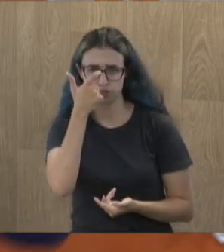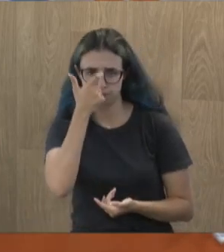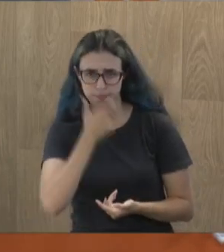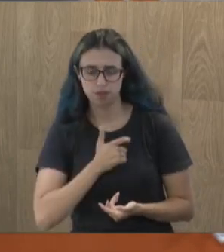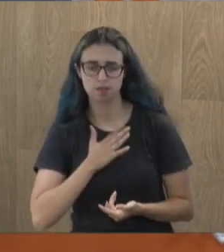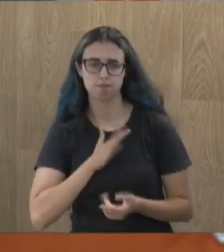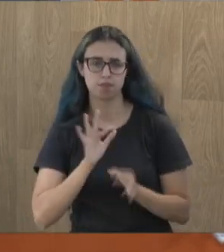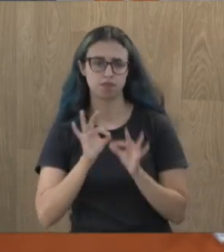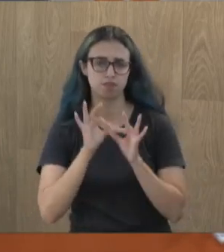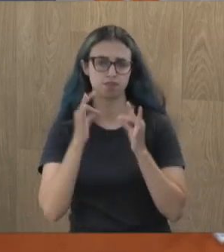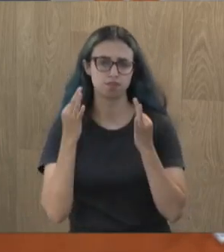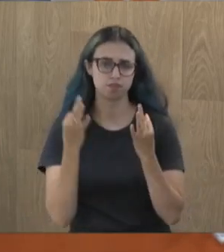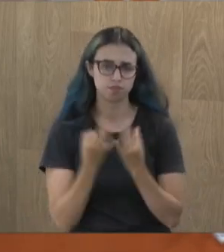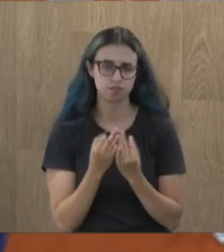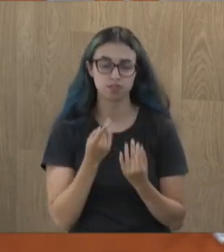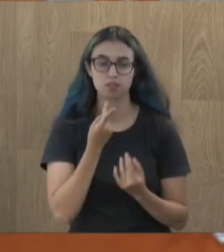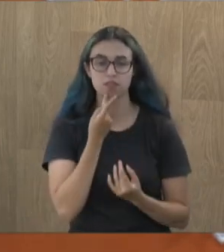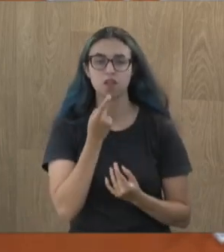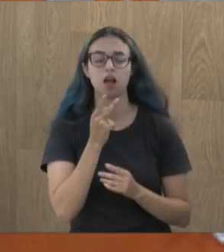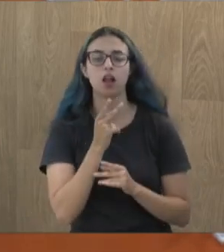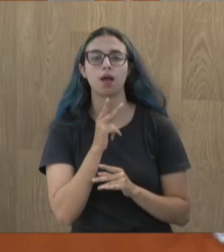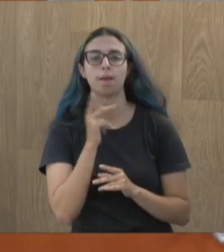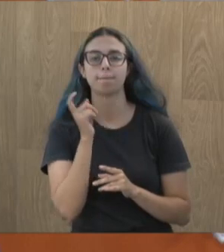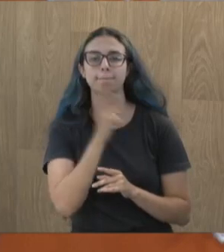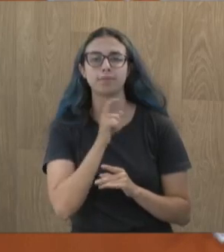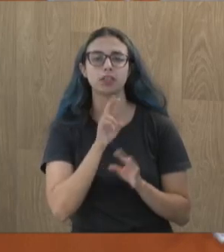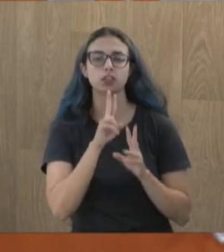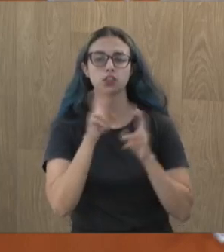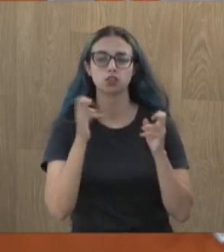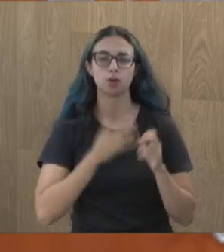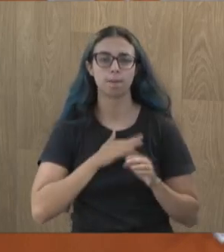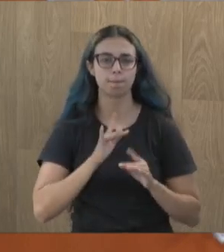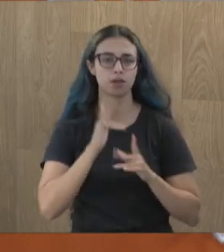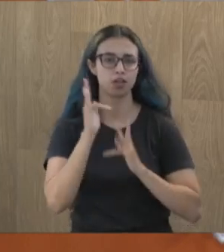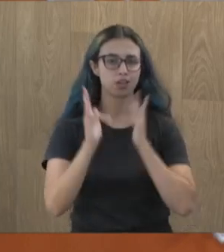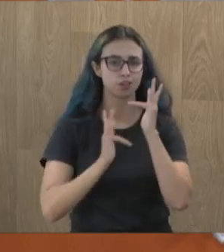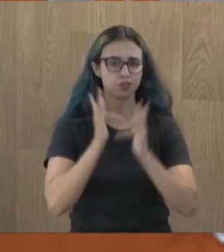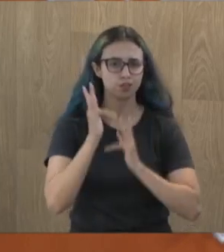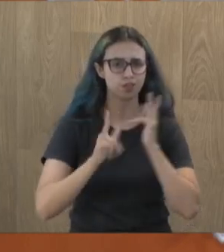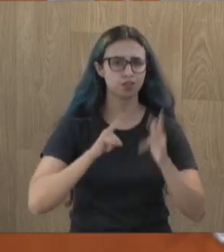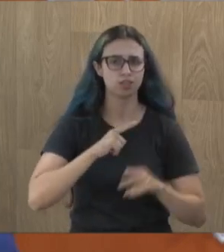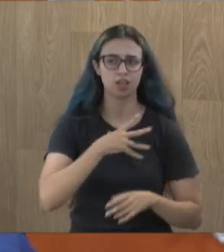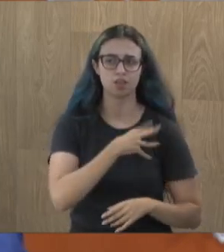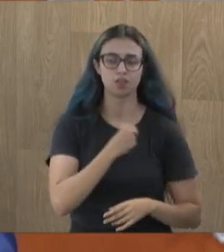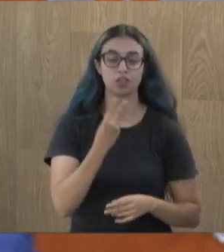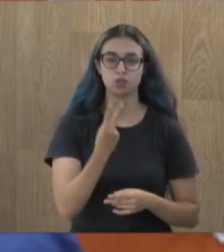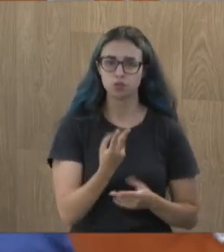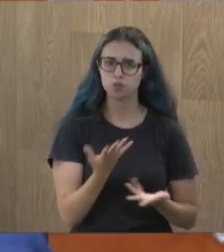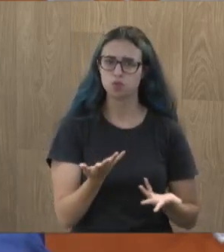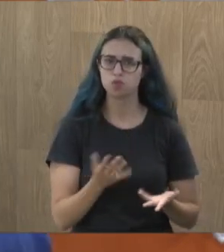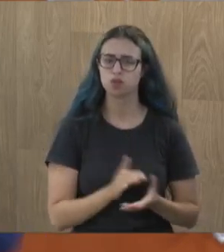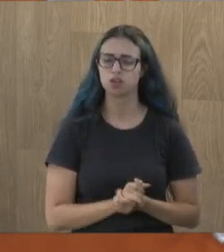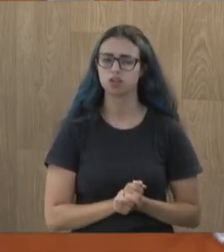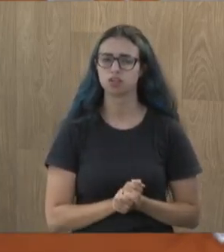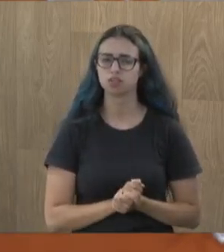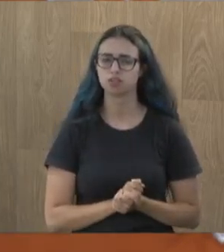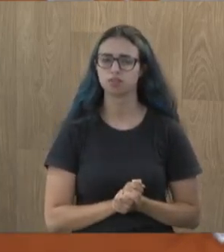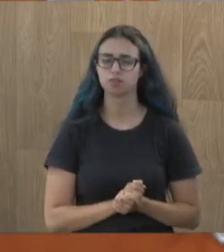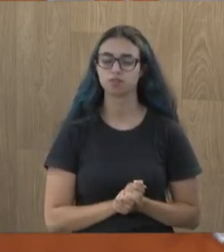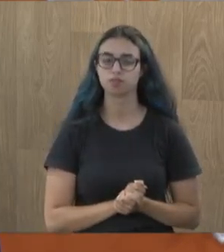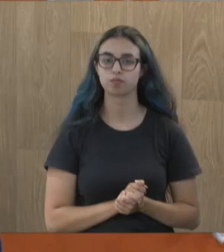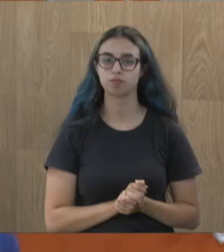Faz igual você fez. Inventa mentira da minha noiva, que é trabalhadora, mãe de duas crianças. Você está